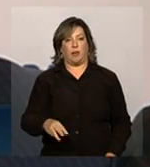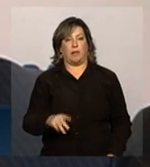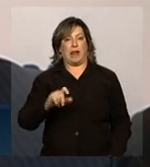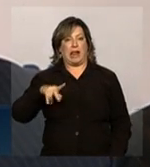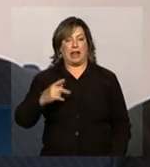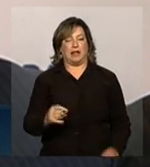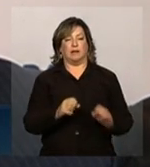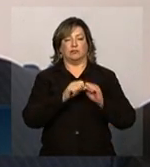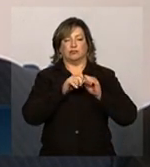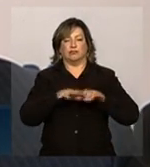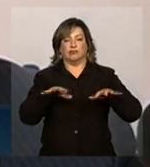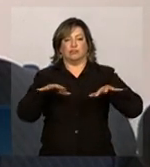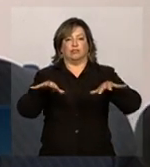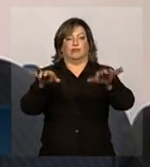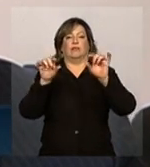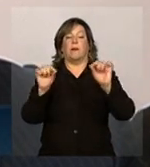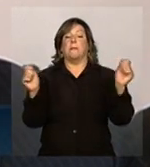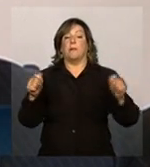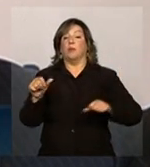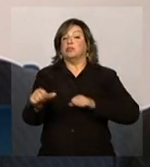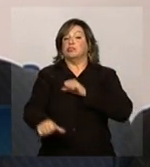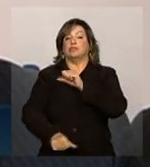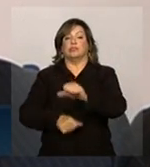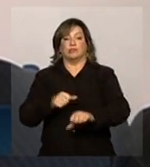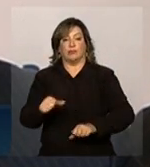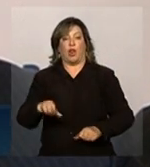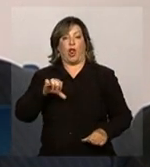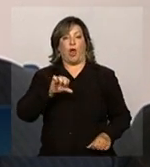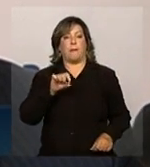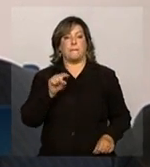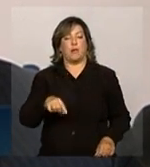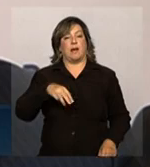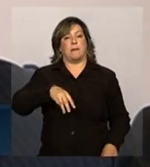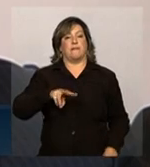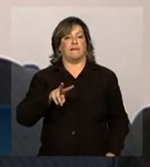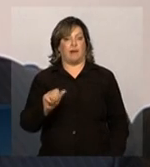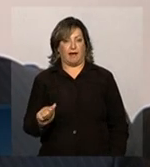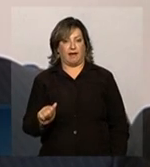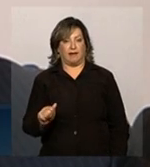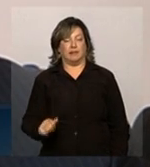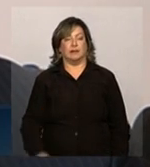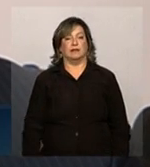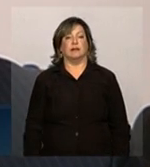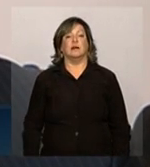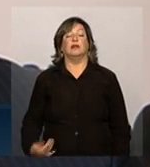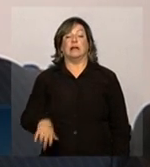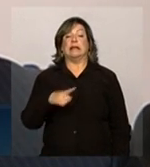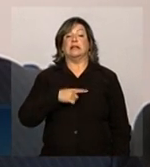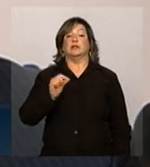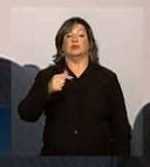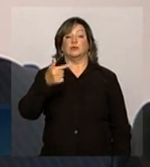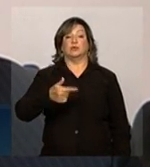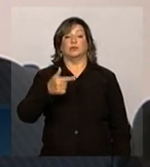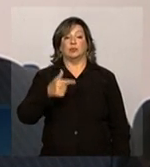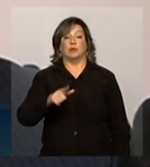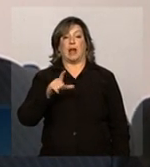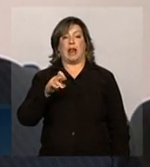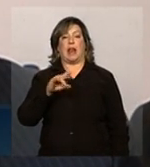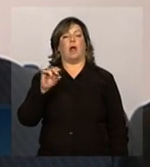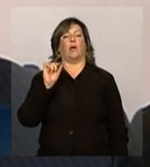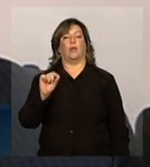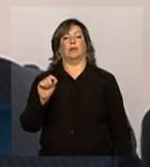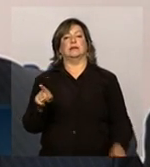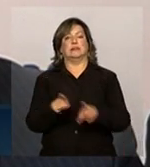uma capacidade de transformação de 9 mil MVA. Temos um segundo leilão também de